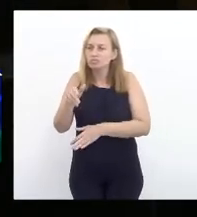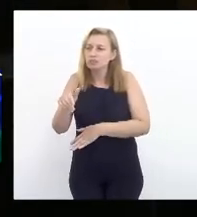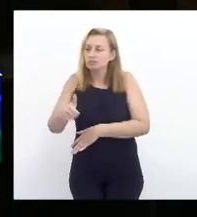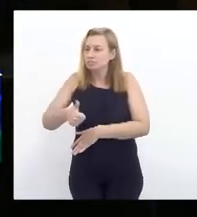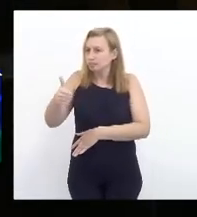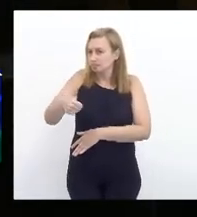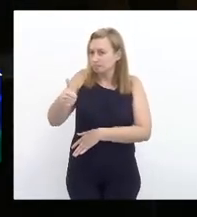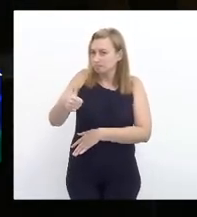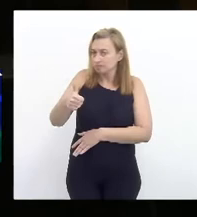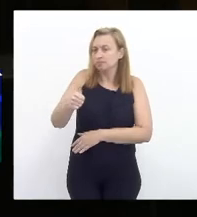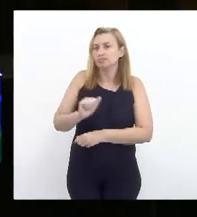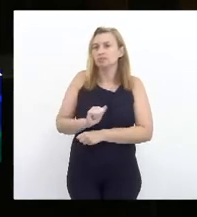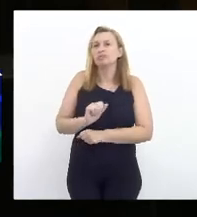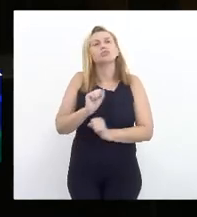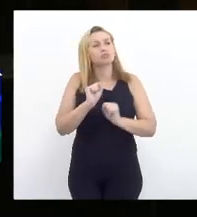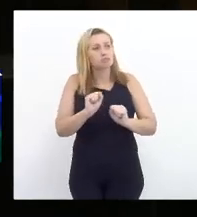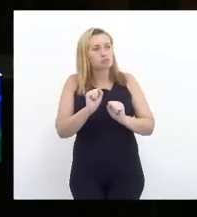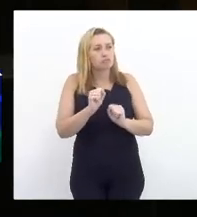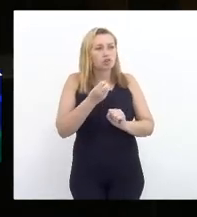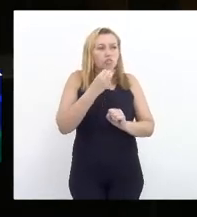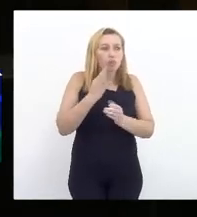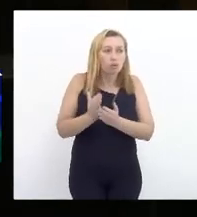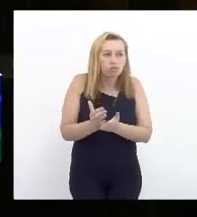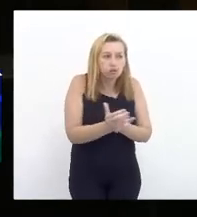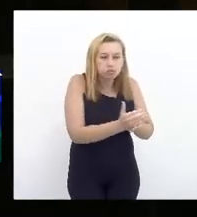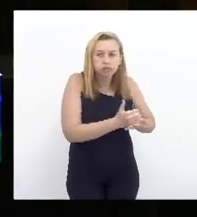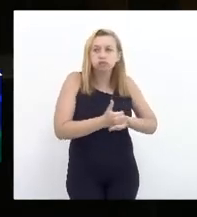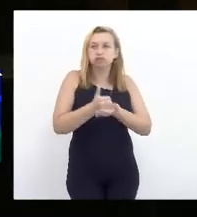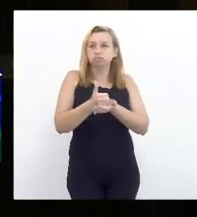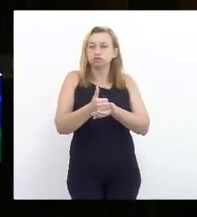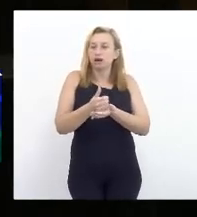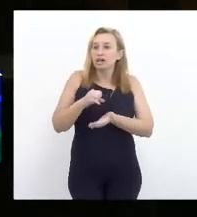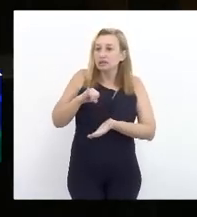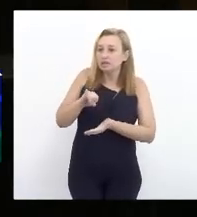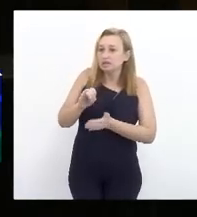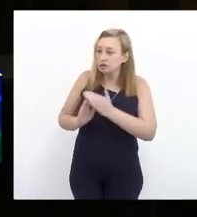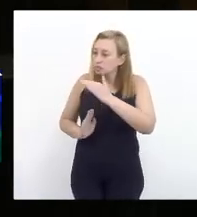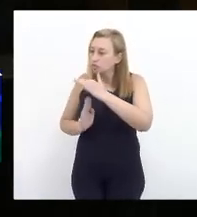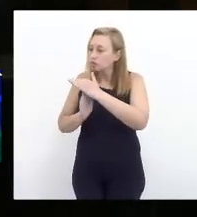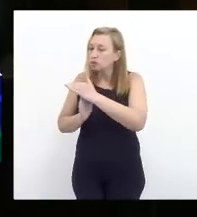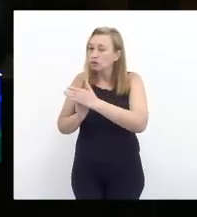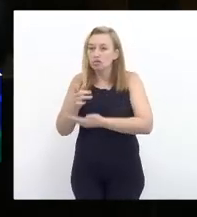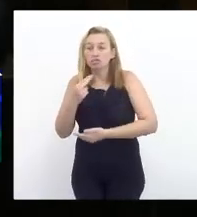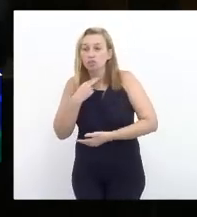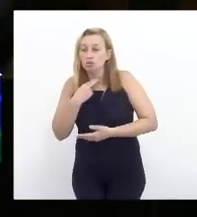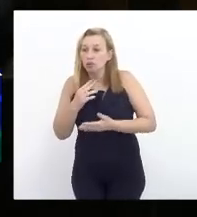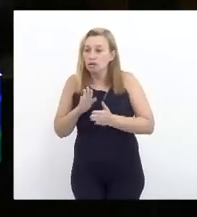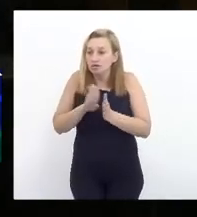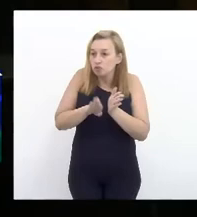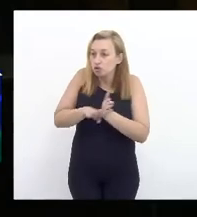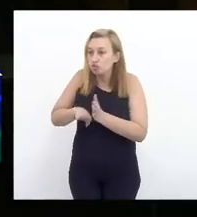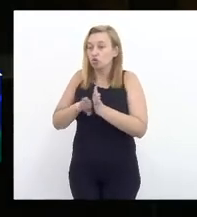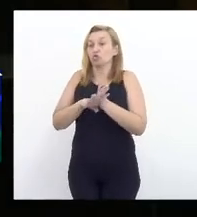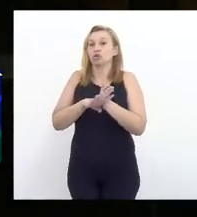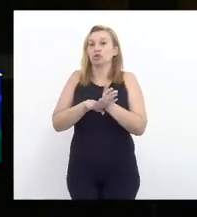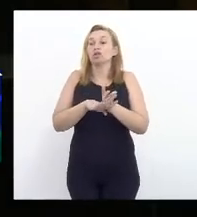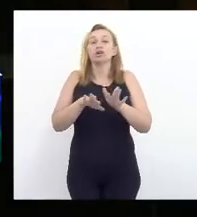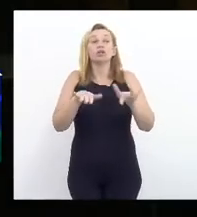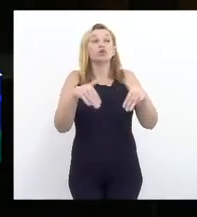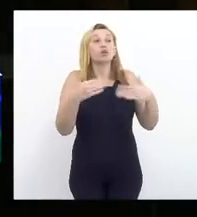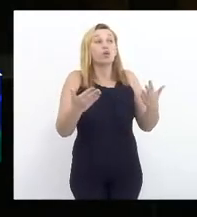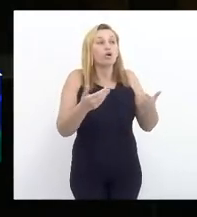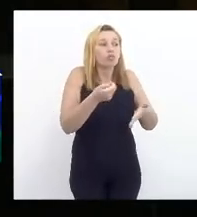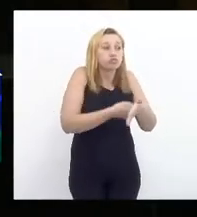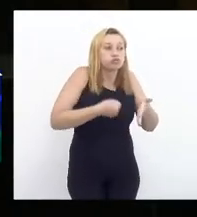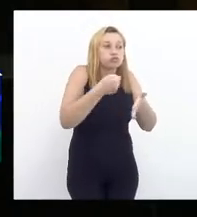Então, você pode até ter boa arrecadação. Se você tem um limitador, você não pode gastar. Então, qual é a